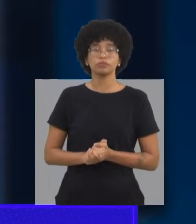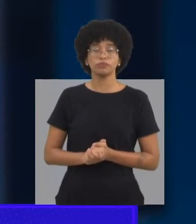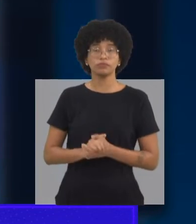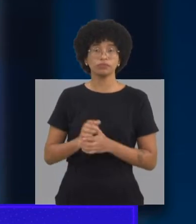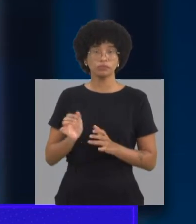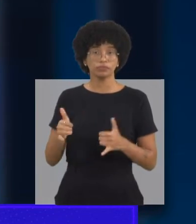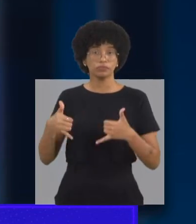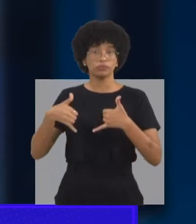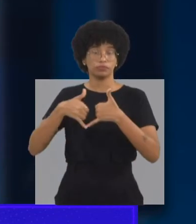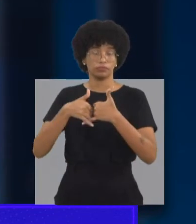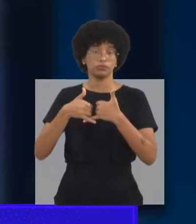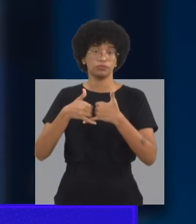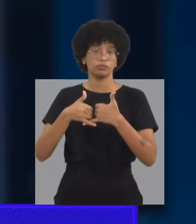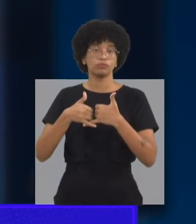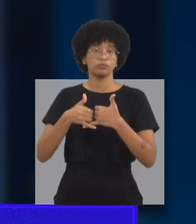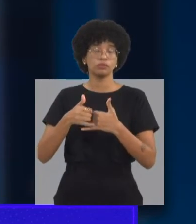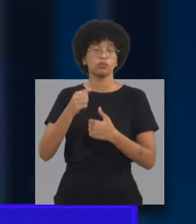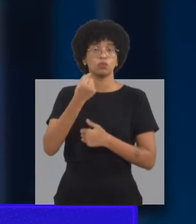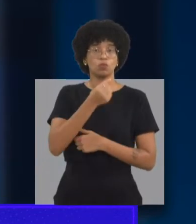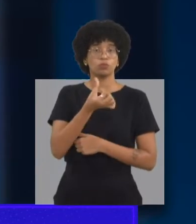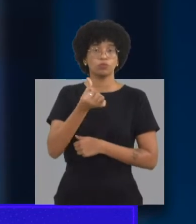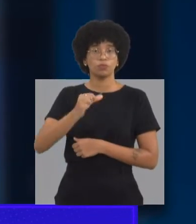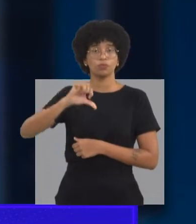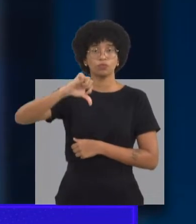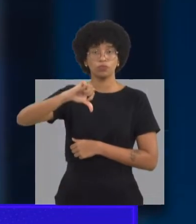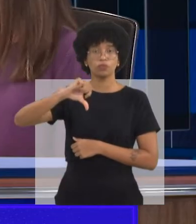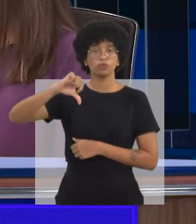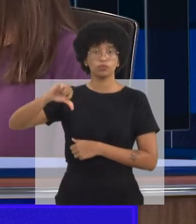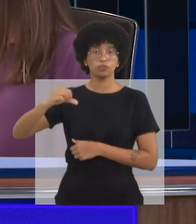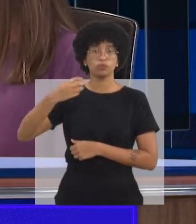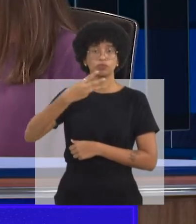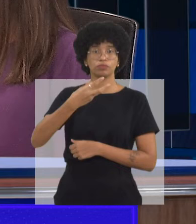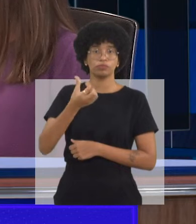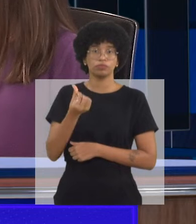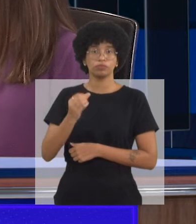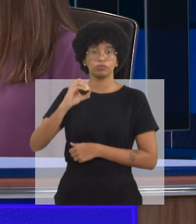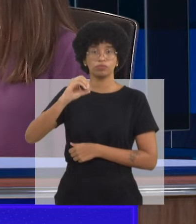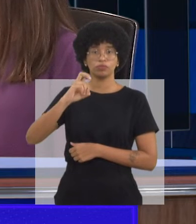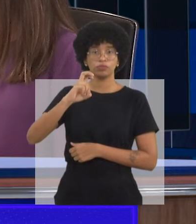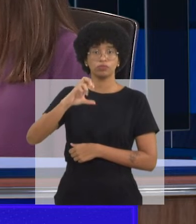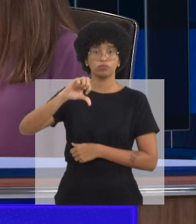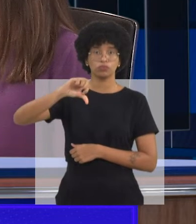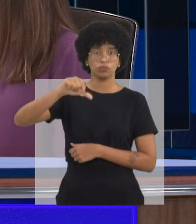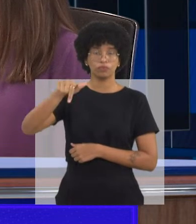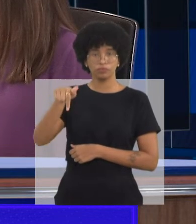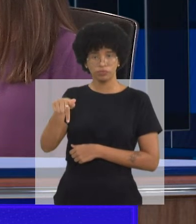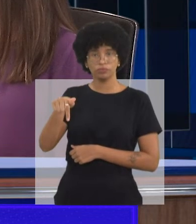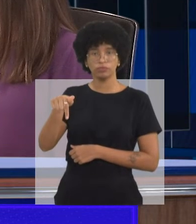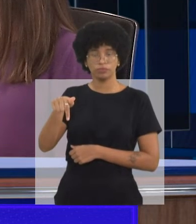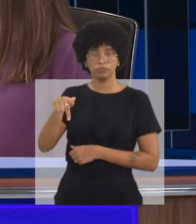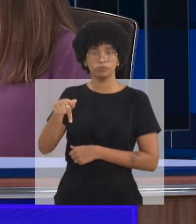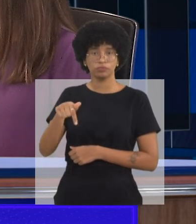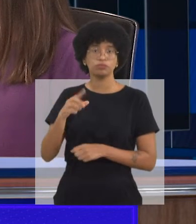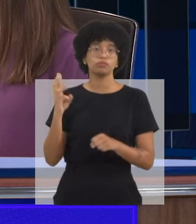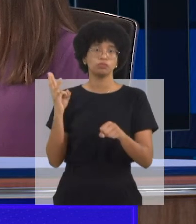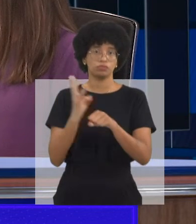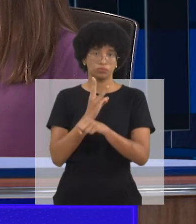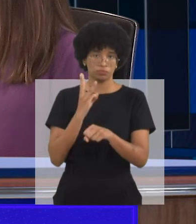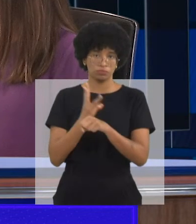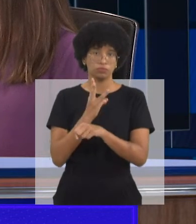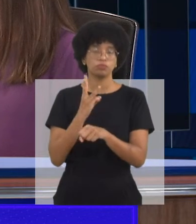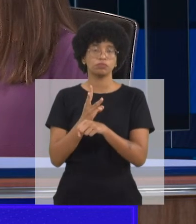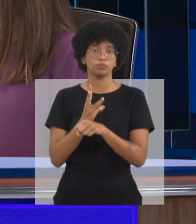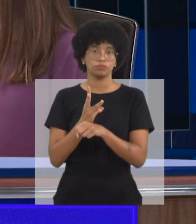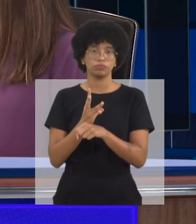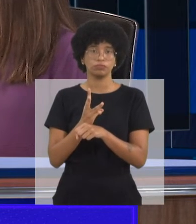profissional orientar e nortear esse processo. E a respeito do centro, como é que a gente fala, como